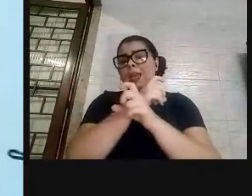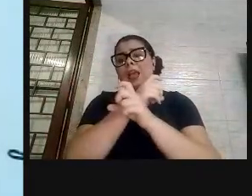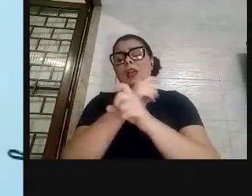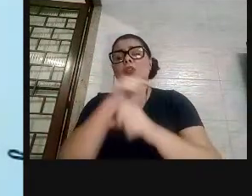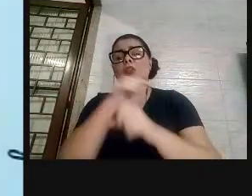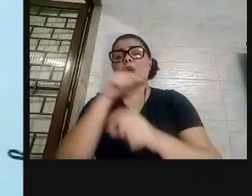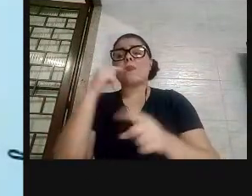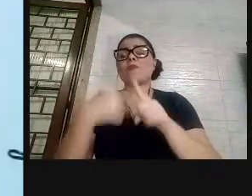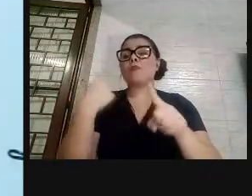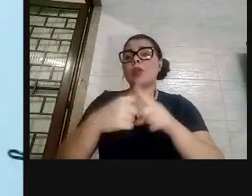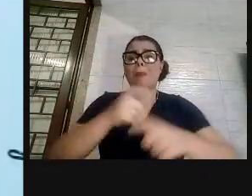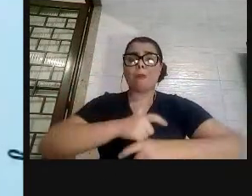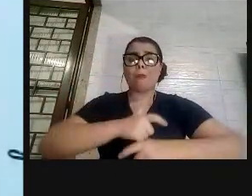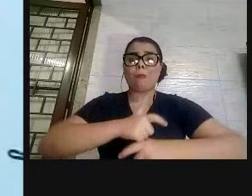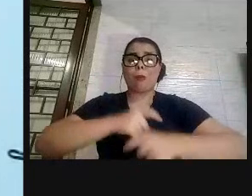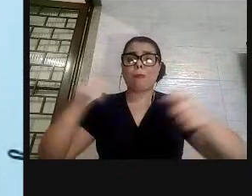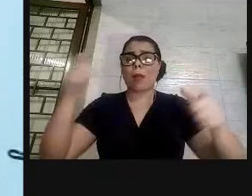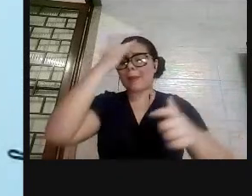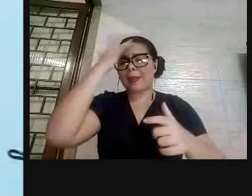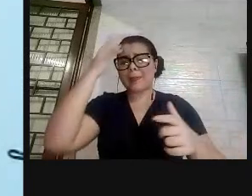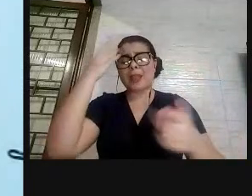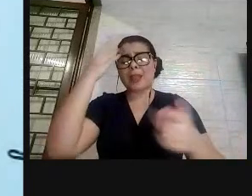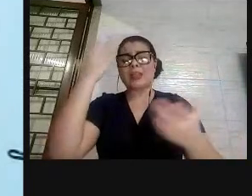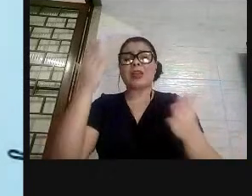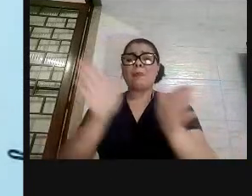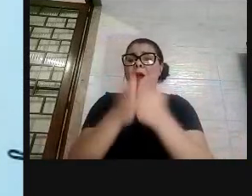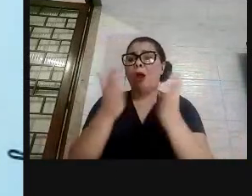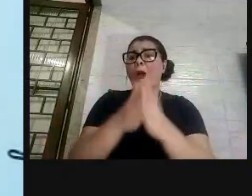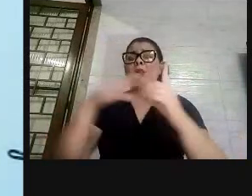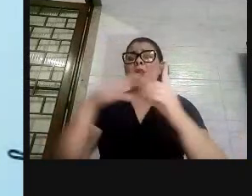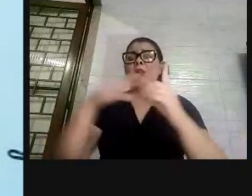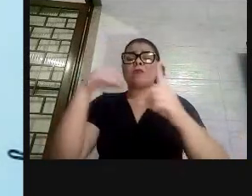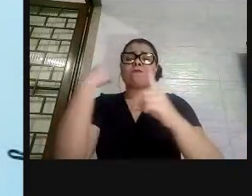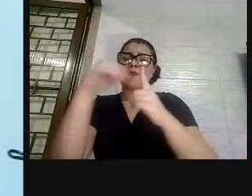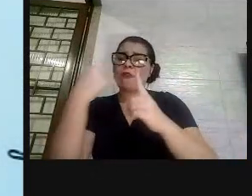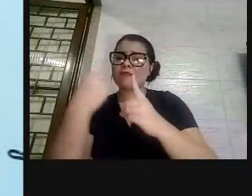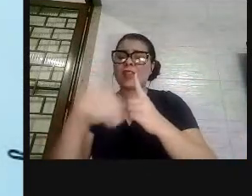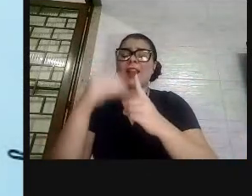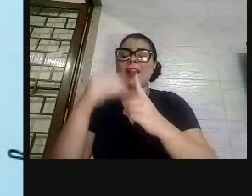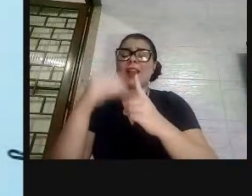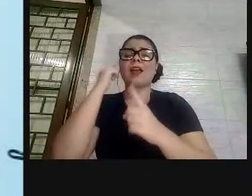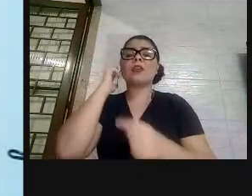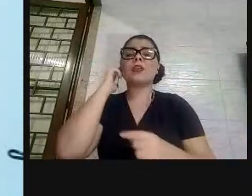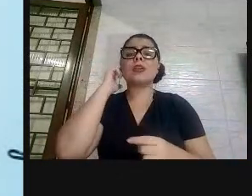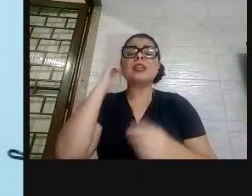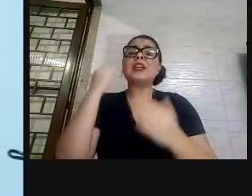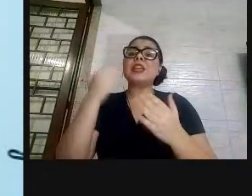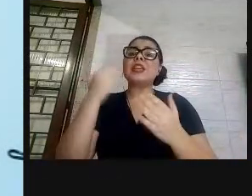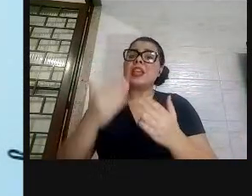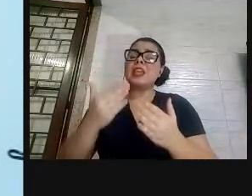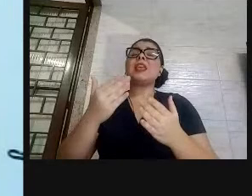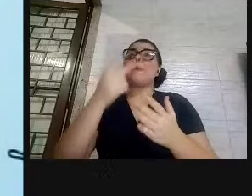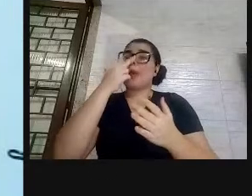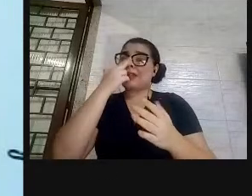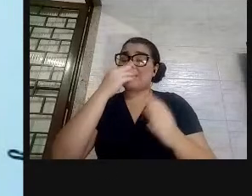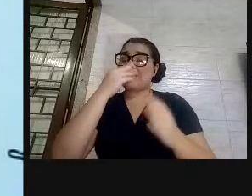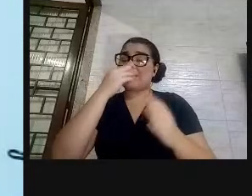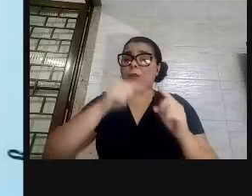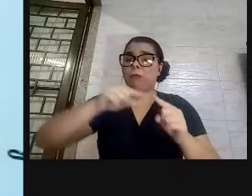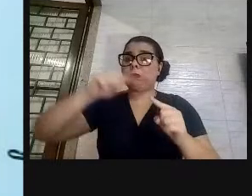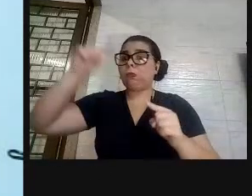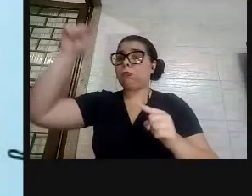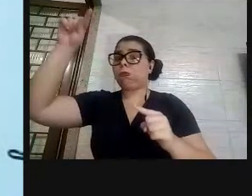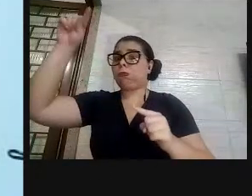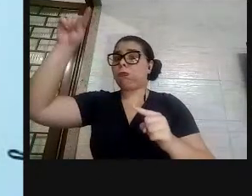população vulnerável, uma grande população empobrecida, a precarização tende a aumentar nos próximos meses, o desemprego tende a se